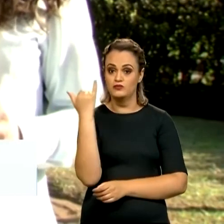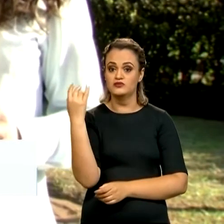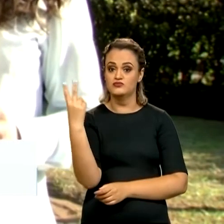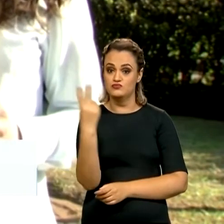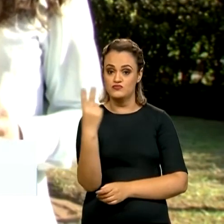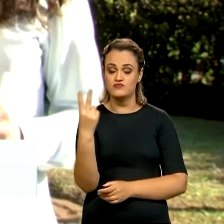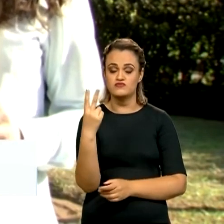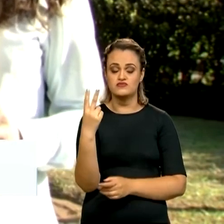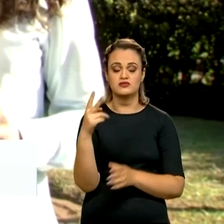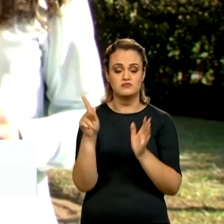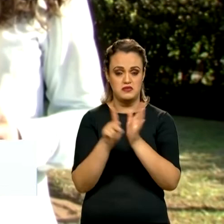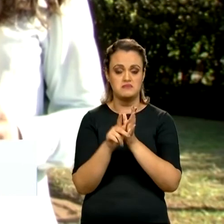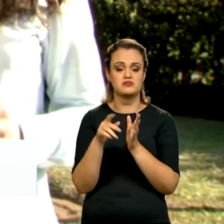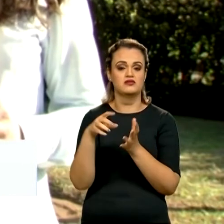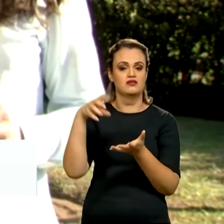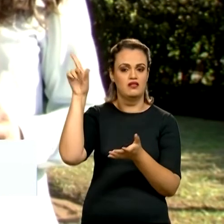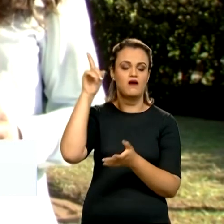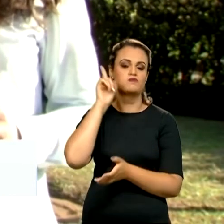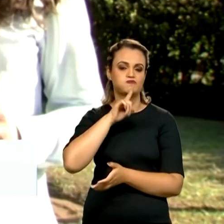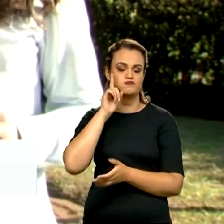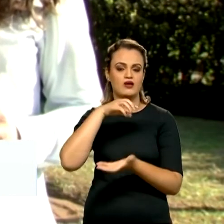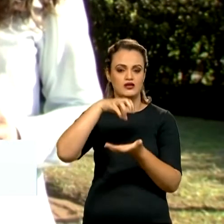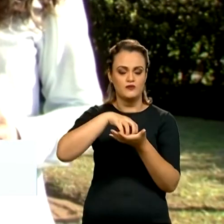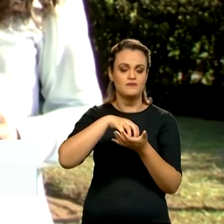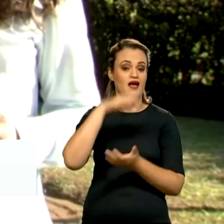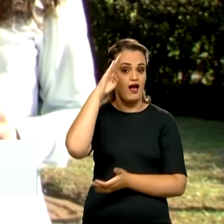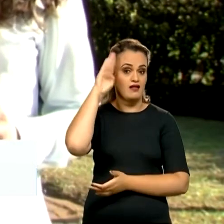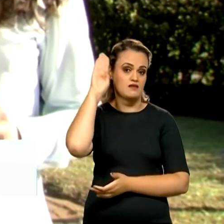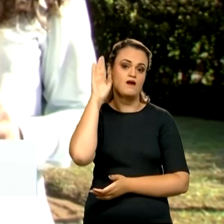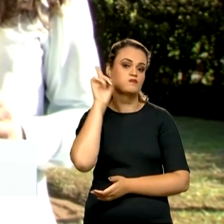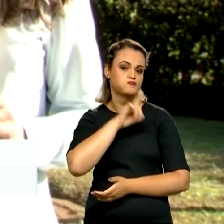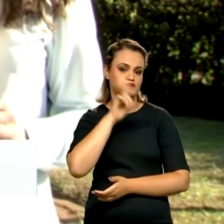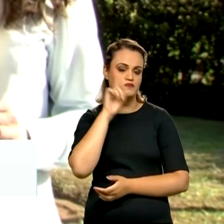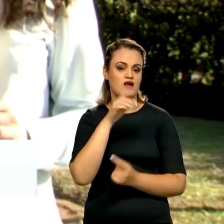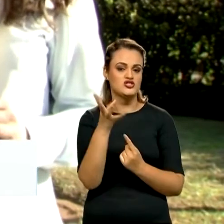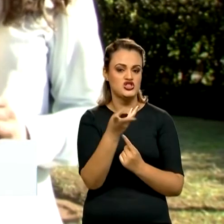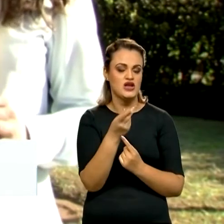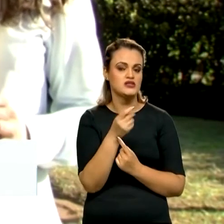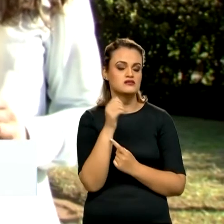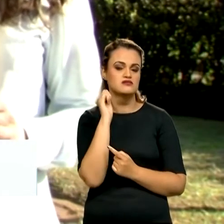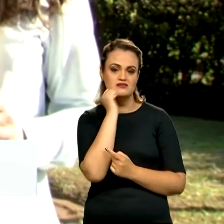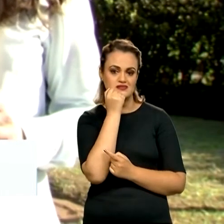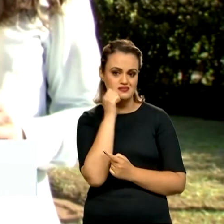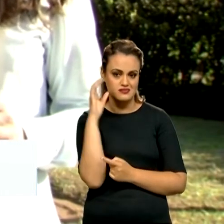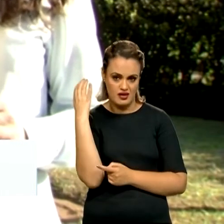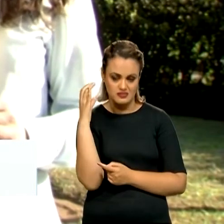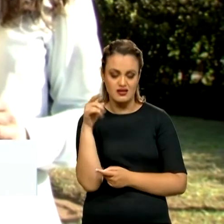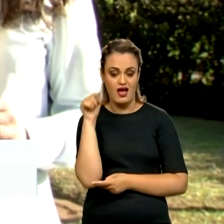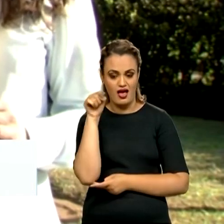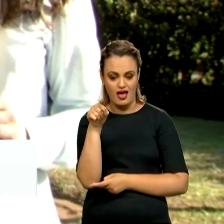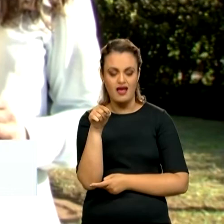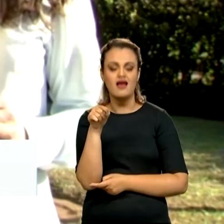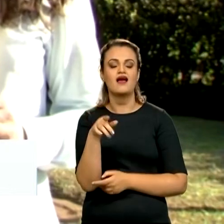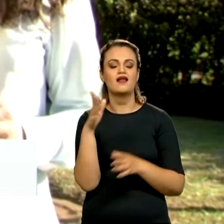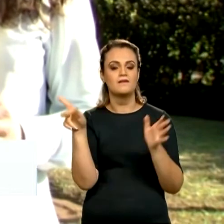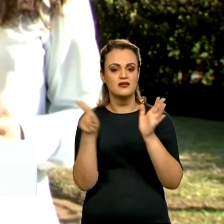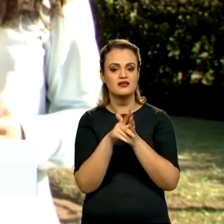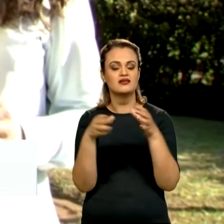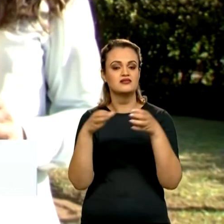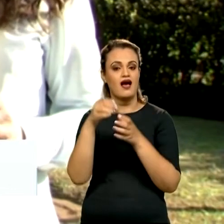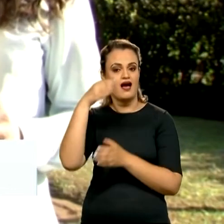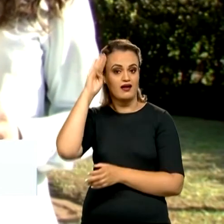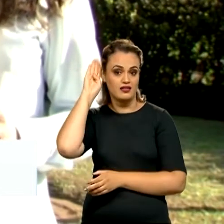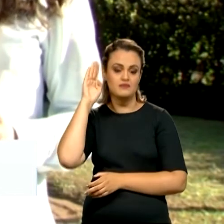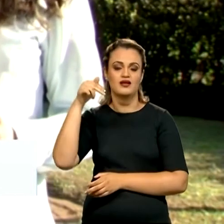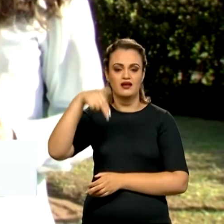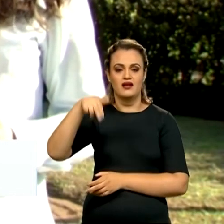instituições dos Estados Unidos. Além da Academia Americana de Artes e Ciências, a cientista brasileira se tornou membro da Academia